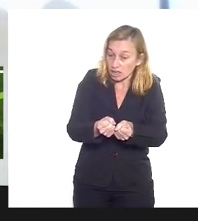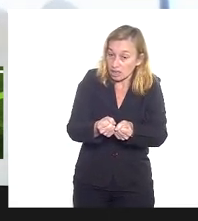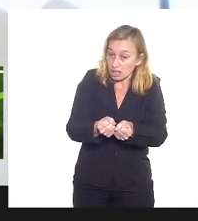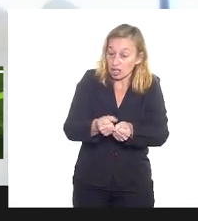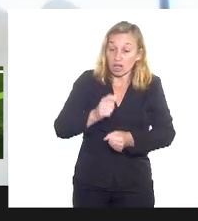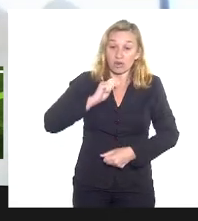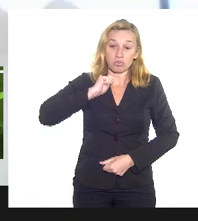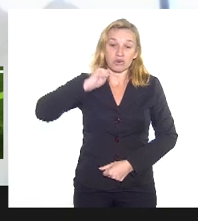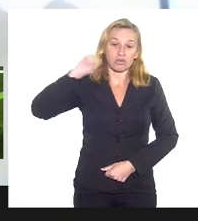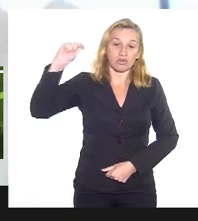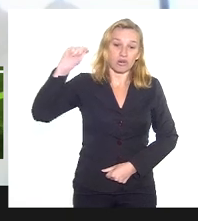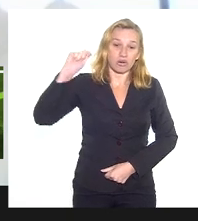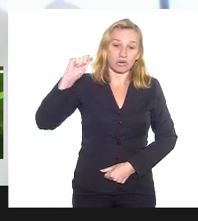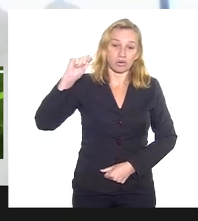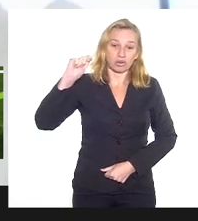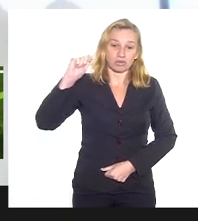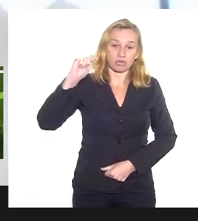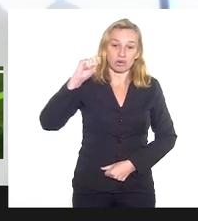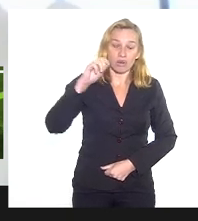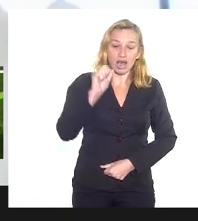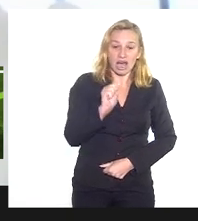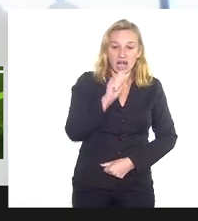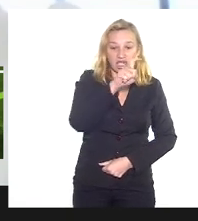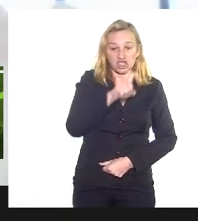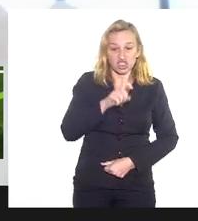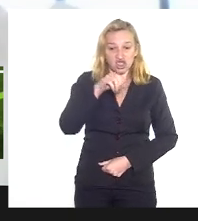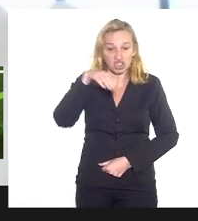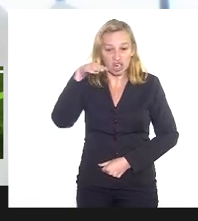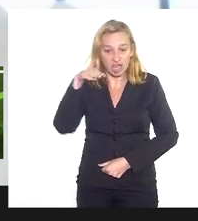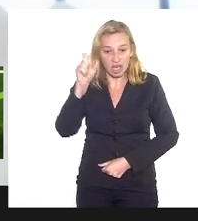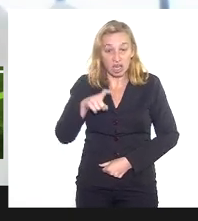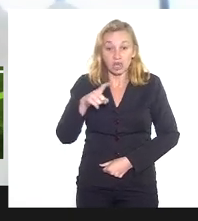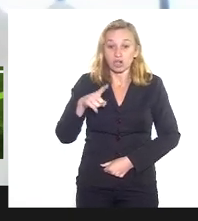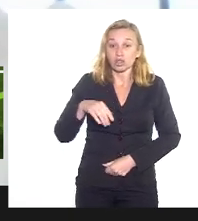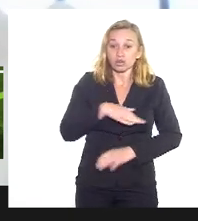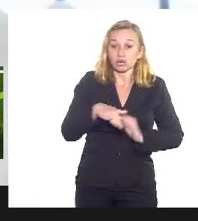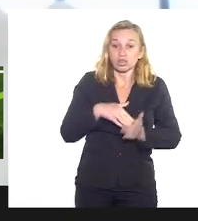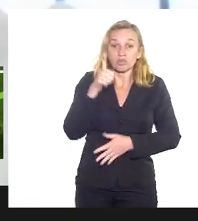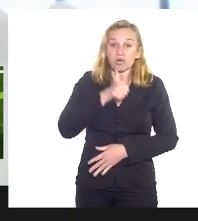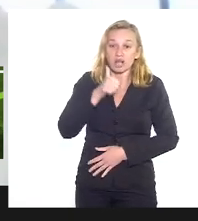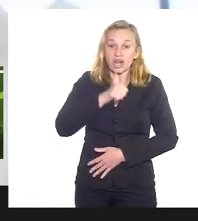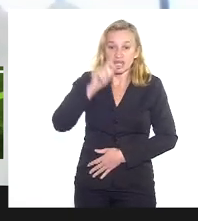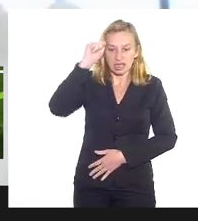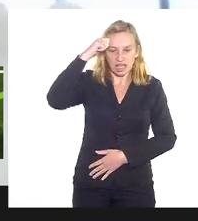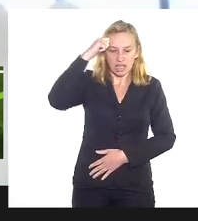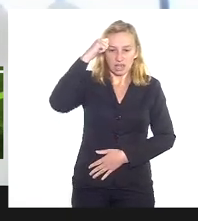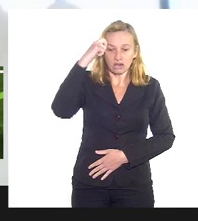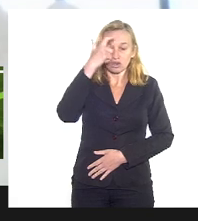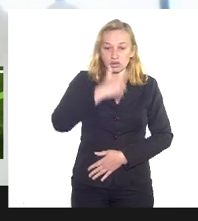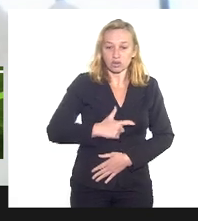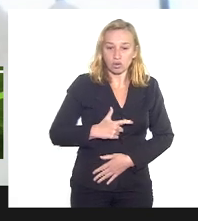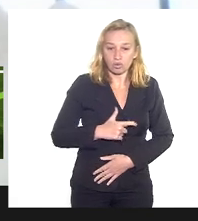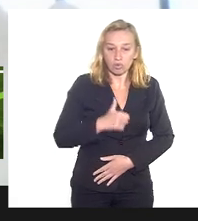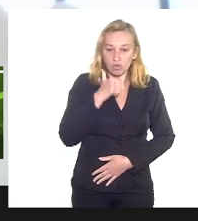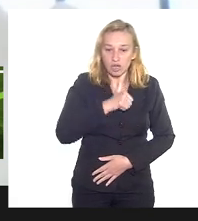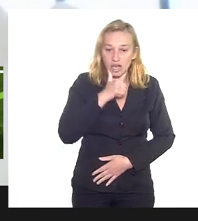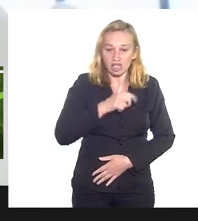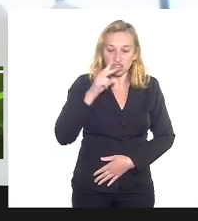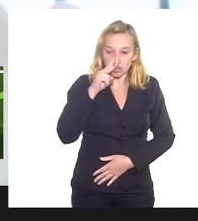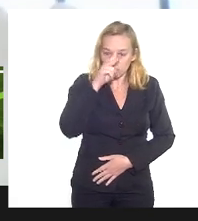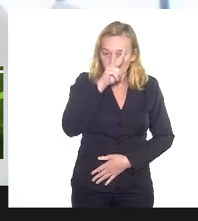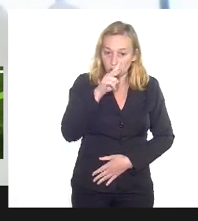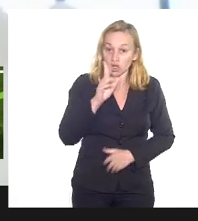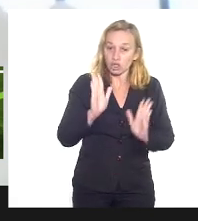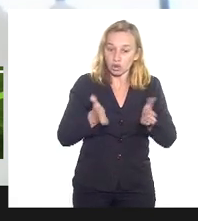enforque no meio do meu axé porque como todas as mulheres negras sou guerreira e hoje temos que